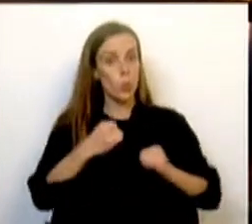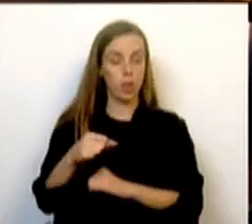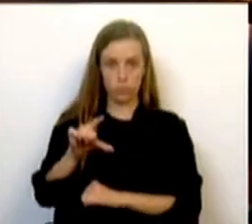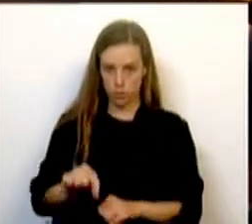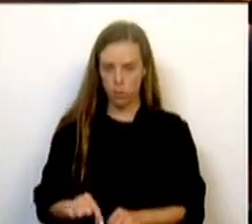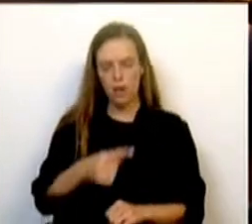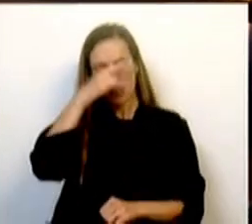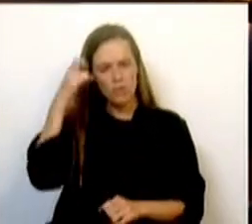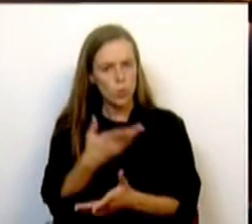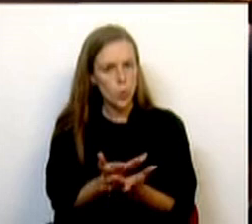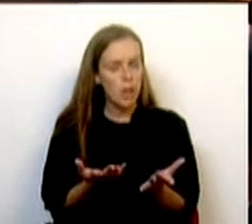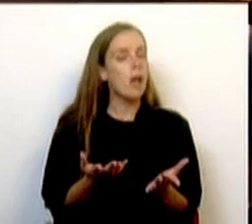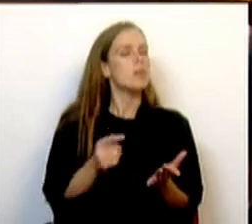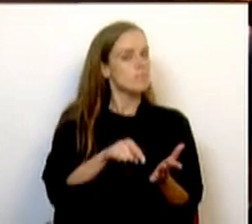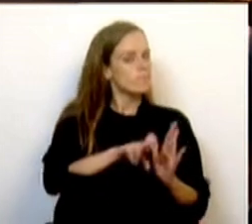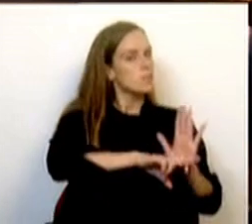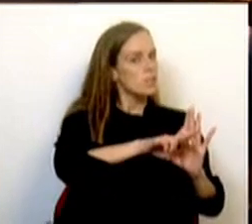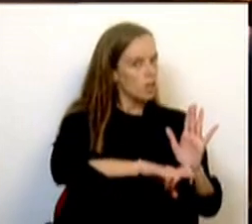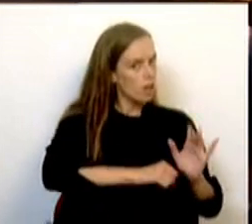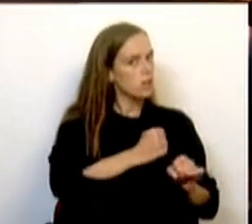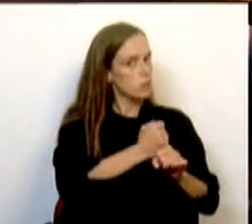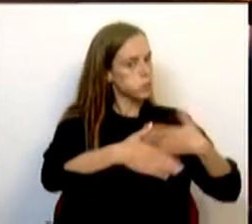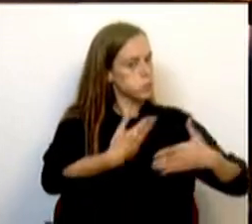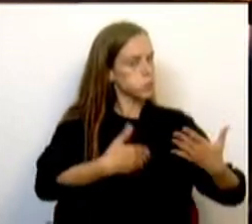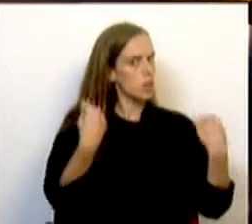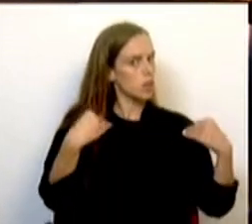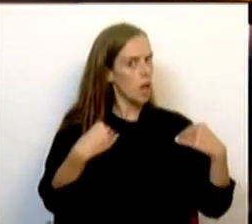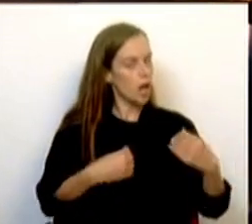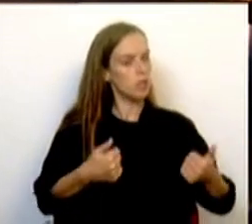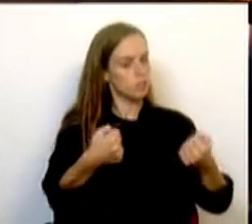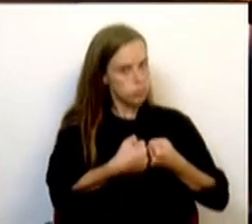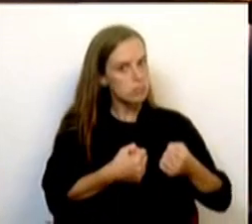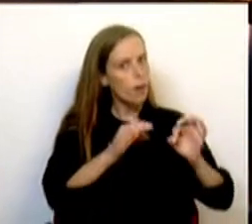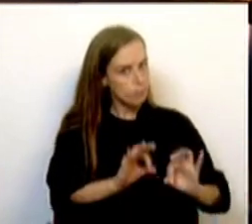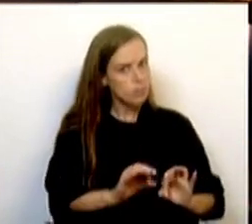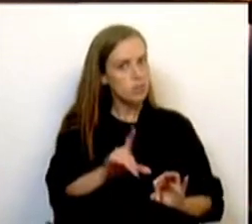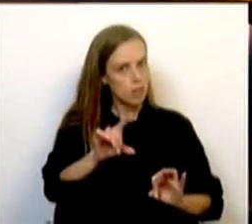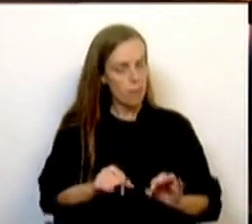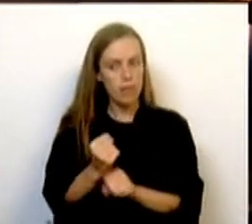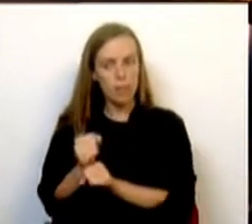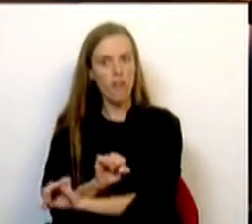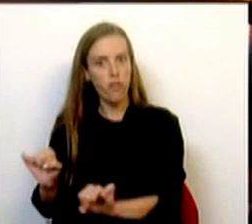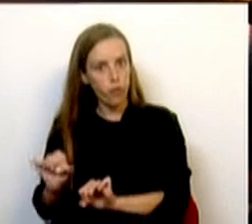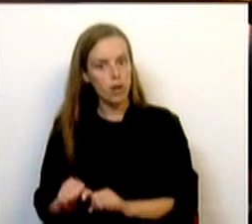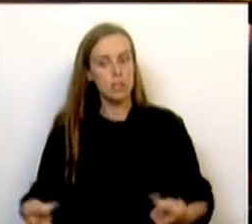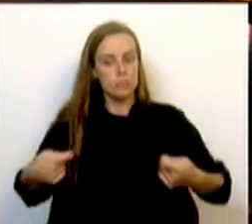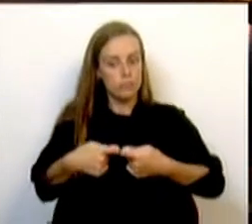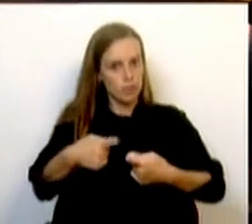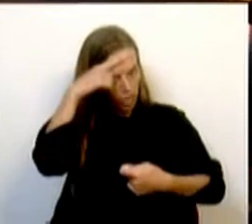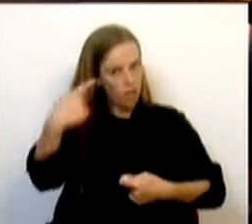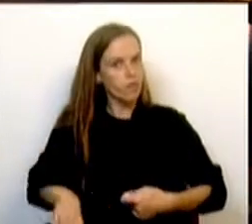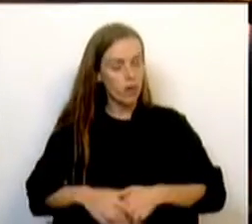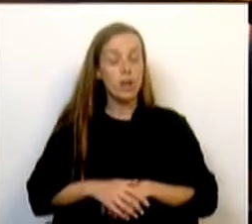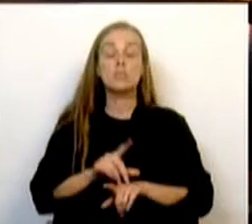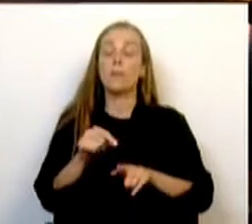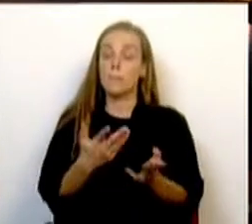dificuldade de conciliar os regimes intensivos de treinos e competições com as funções profissionais. Por fim, também